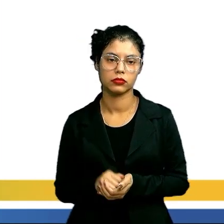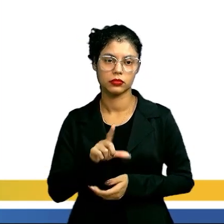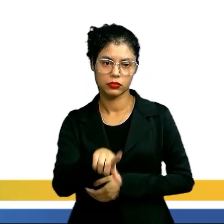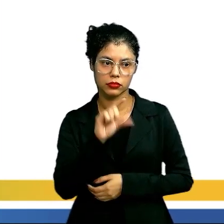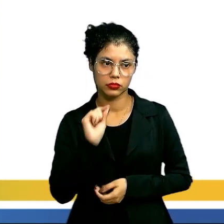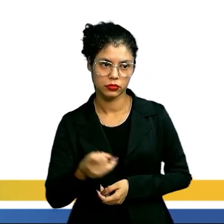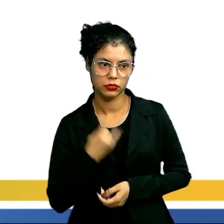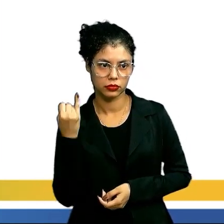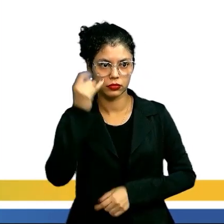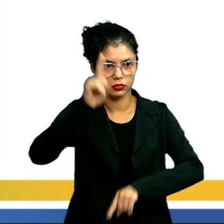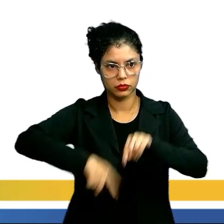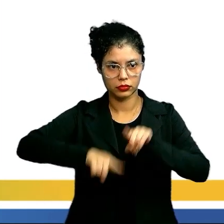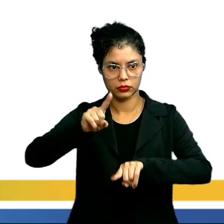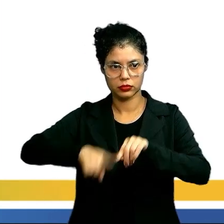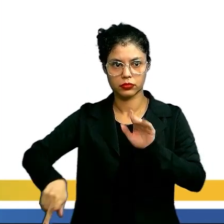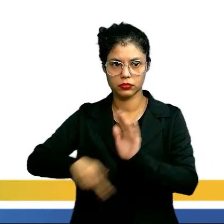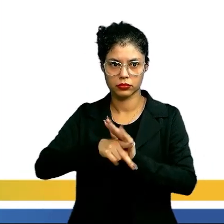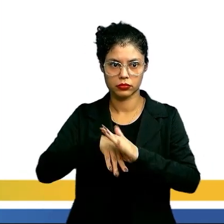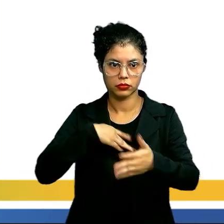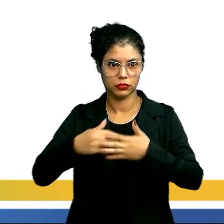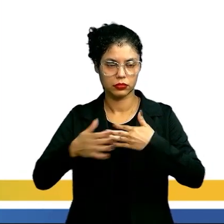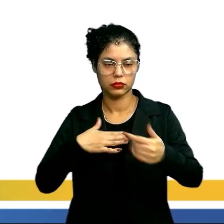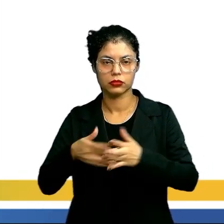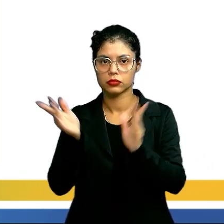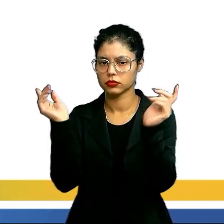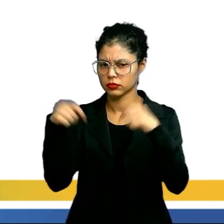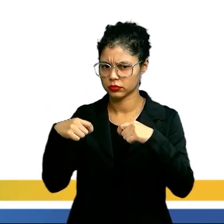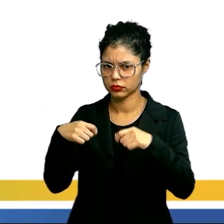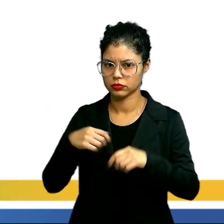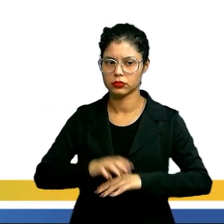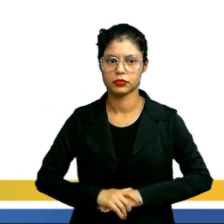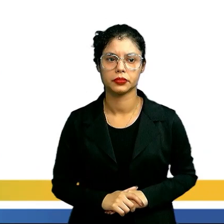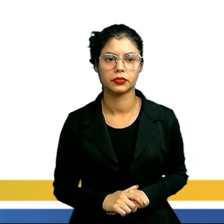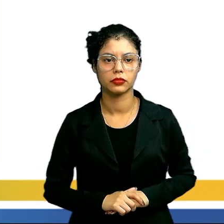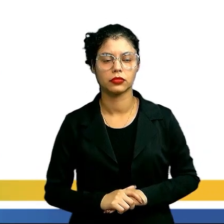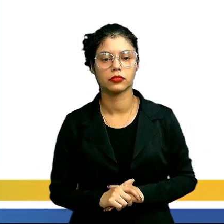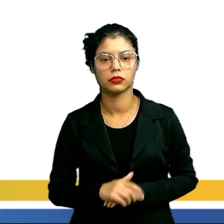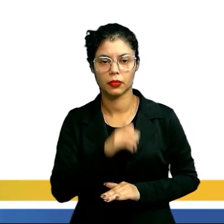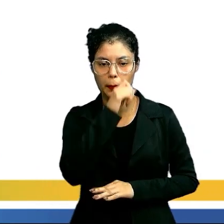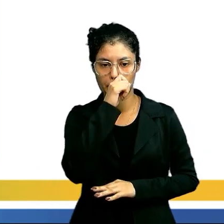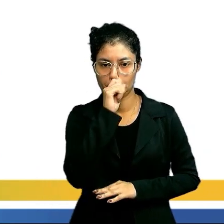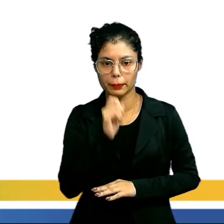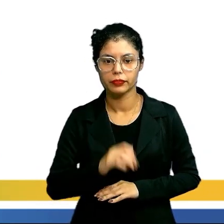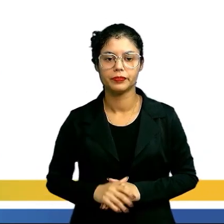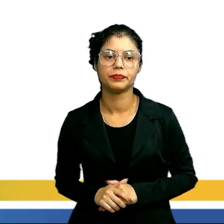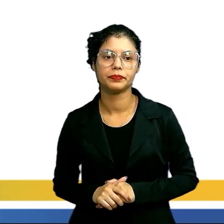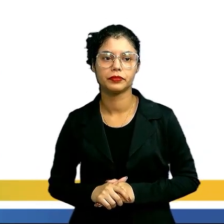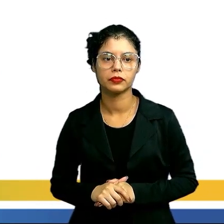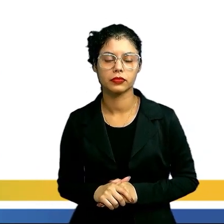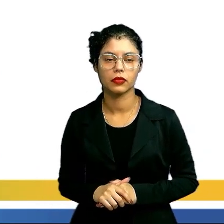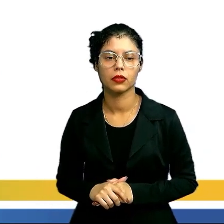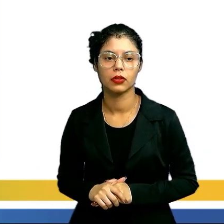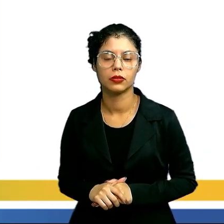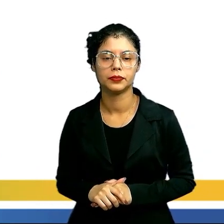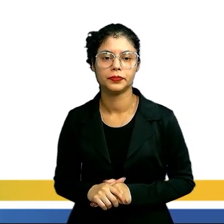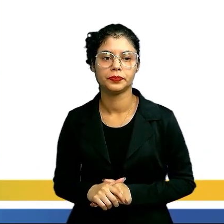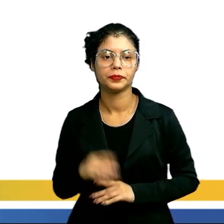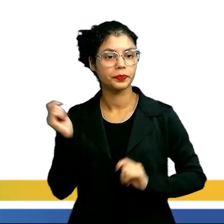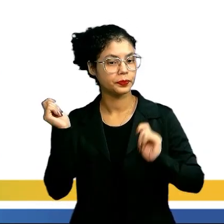que priorizava a existência material, concreta, e qualquer